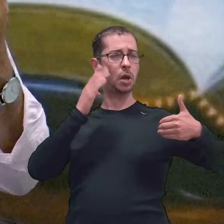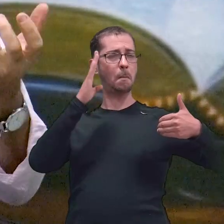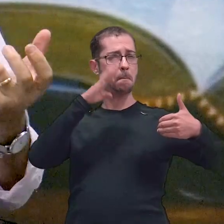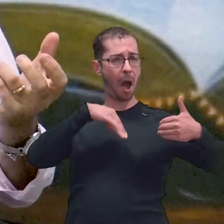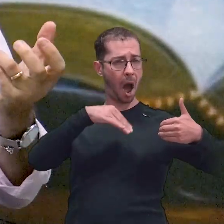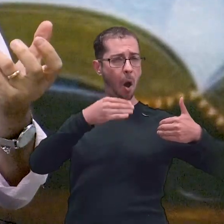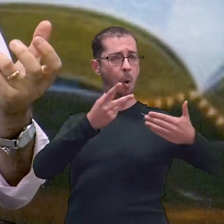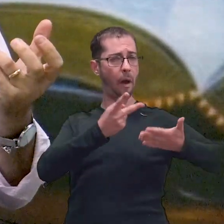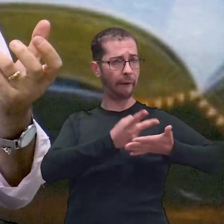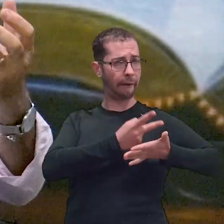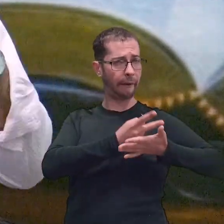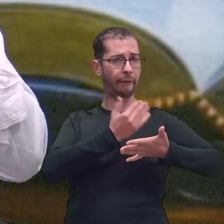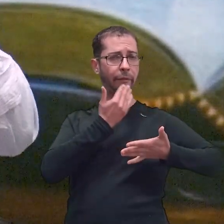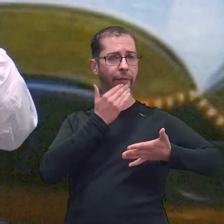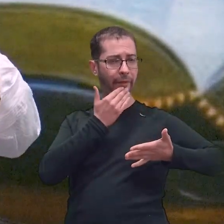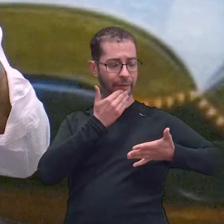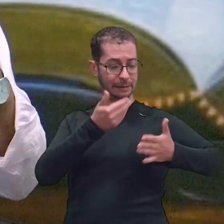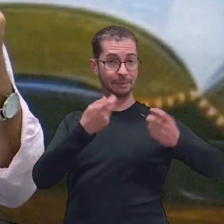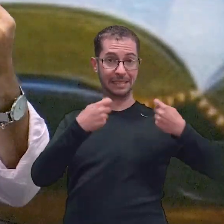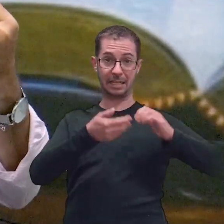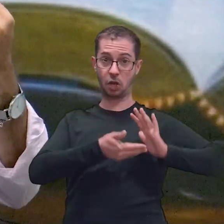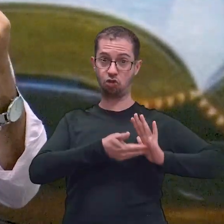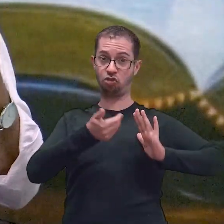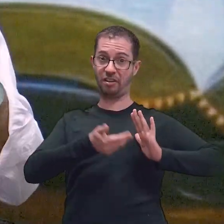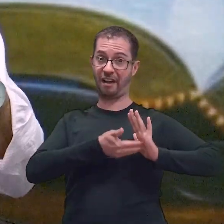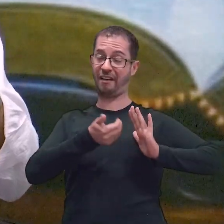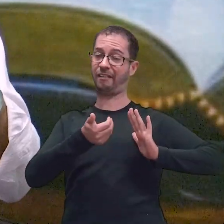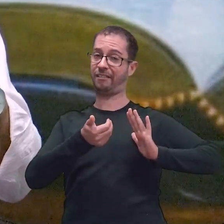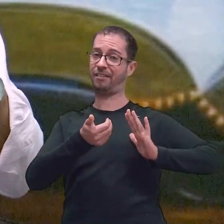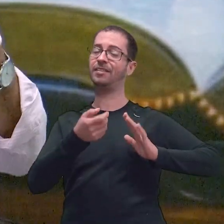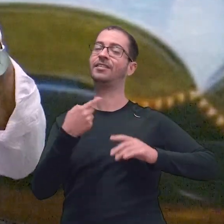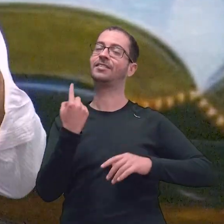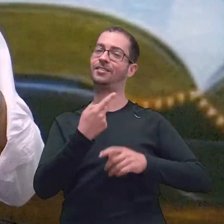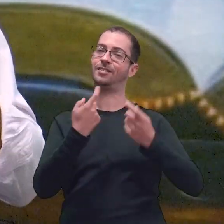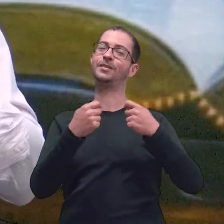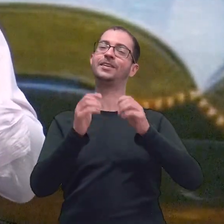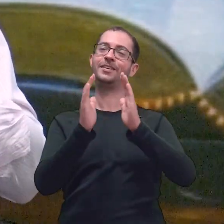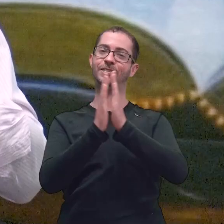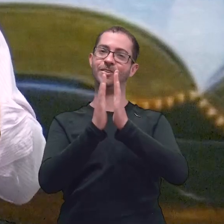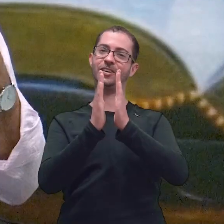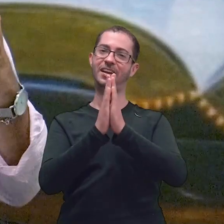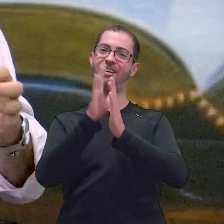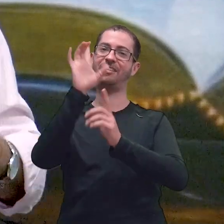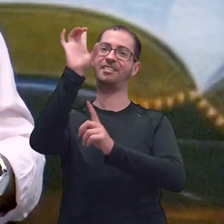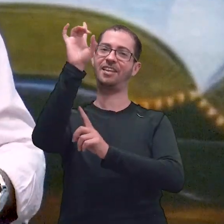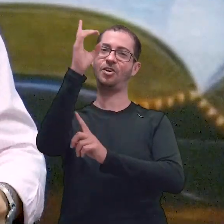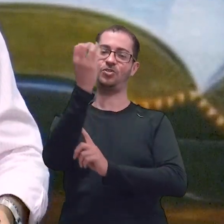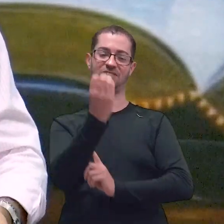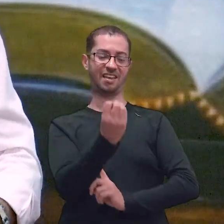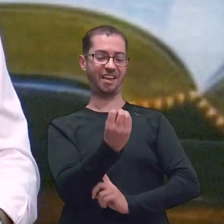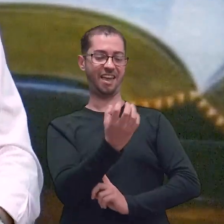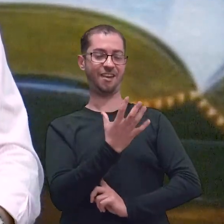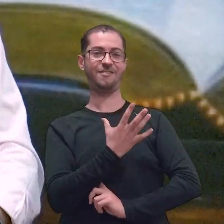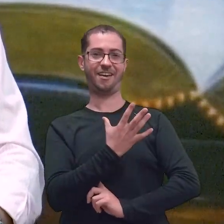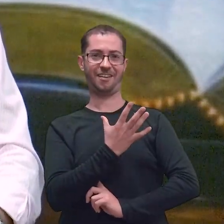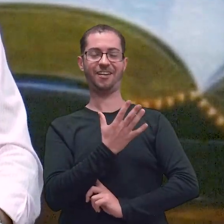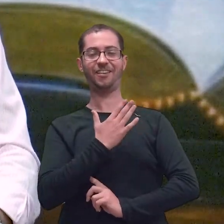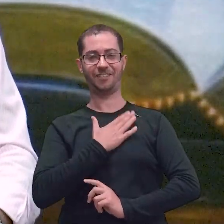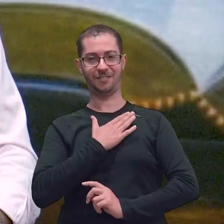andar, desse meu caminhar? E aí nós precisamos de orar ao Senhor. Senhor, revela para mim. Porque, às vezes, a gente